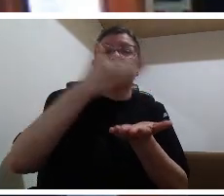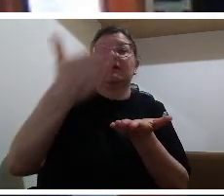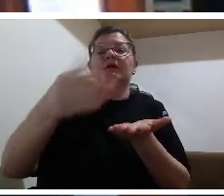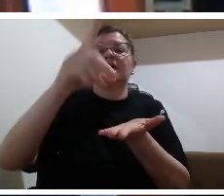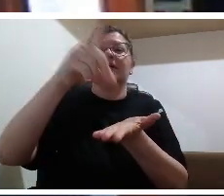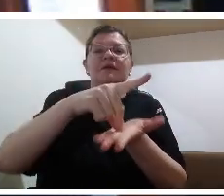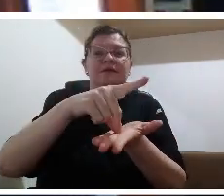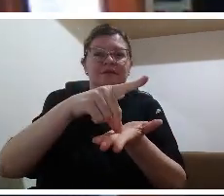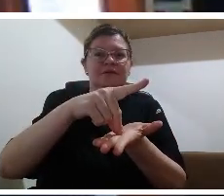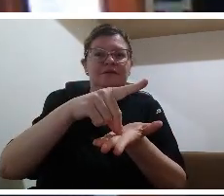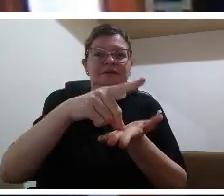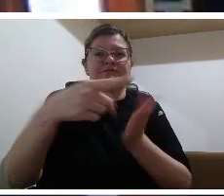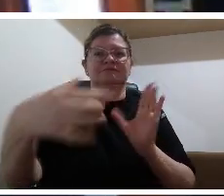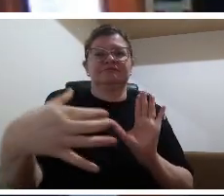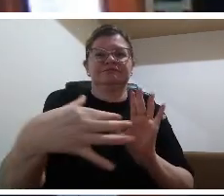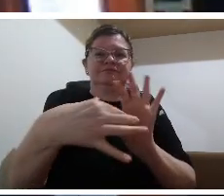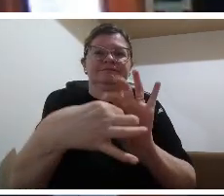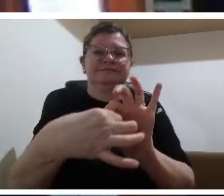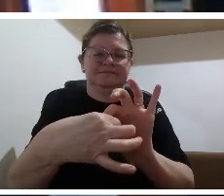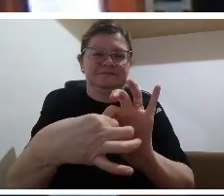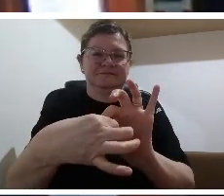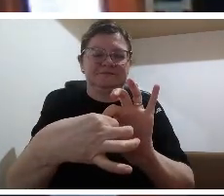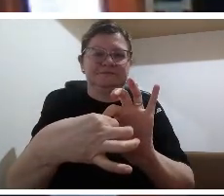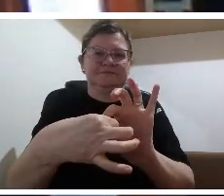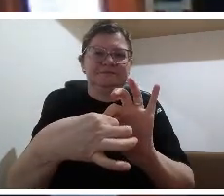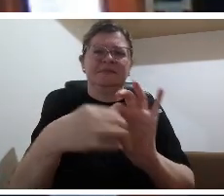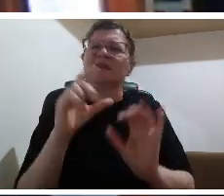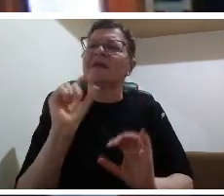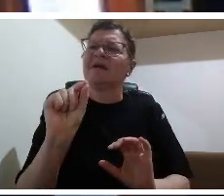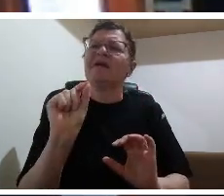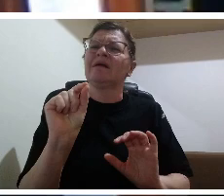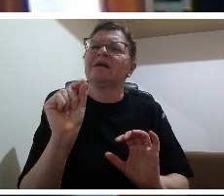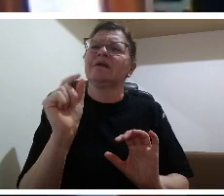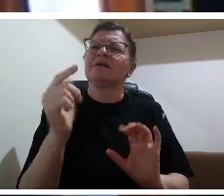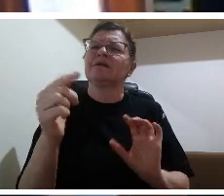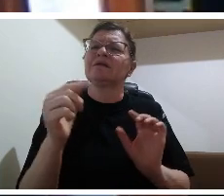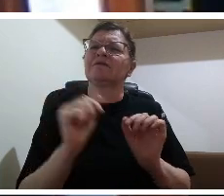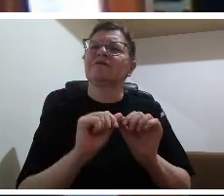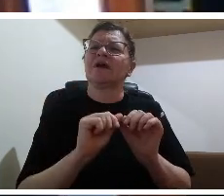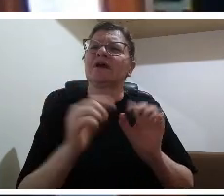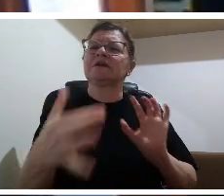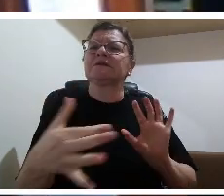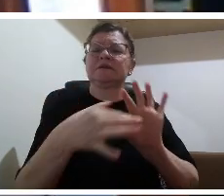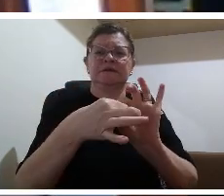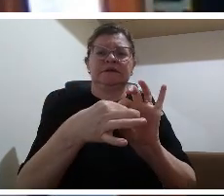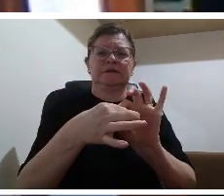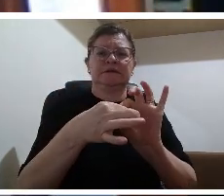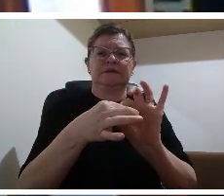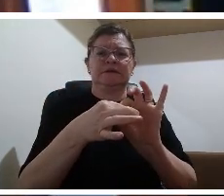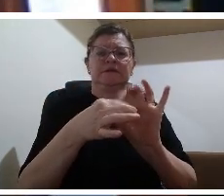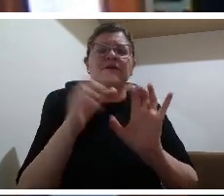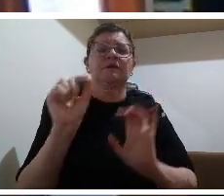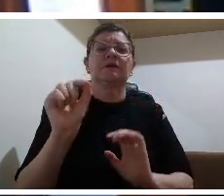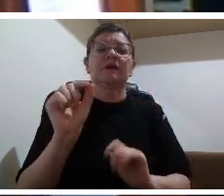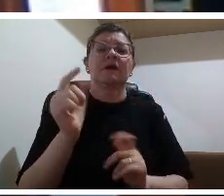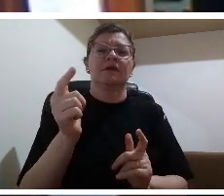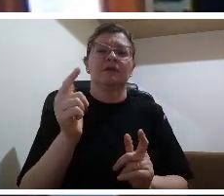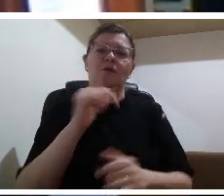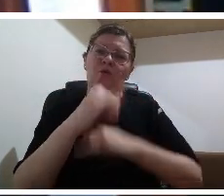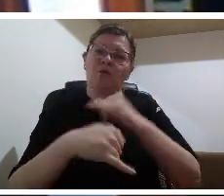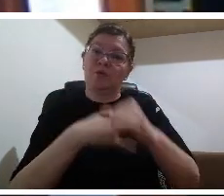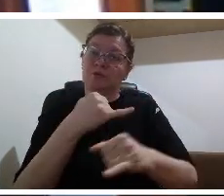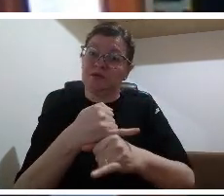online ou não quem faz isso é o professor mas a mediação é um processo de